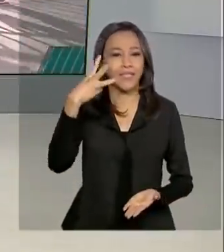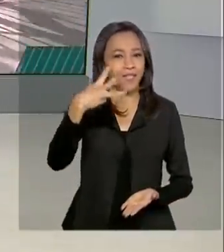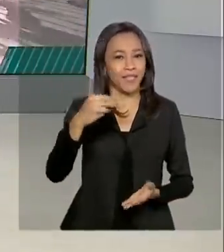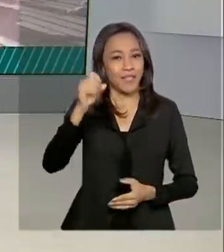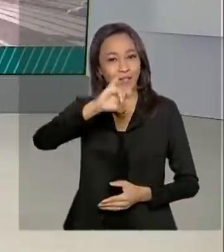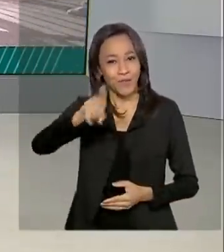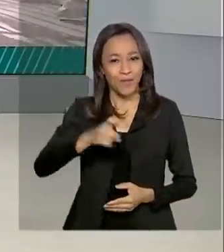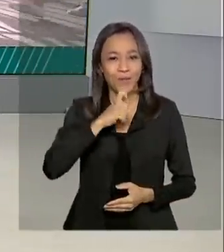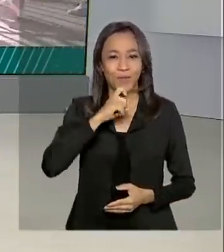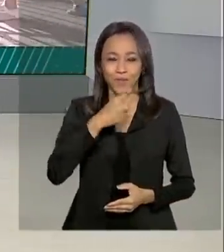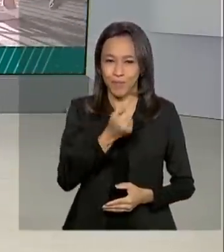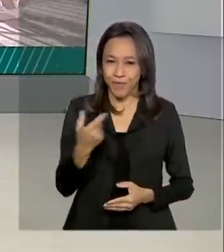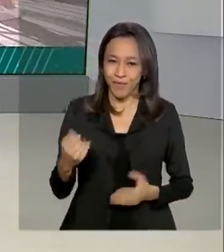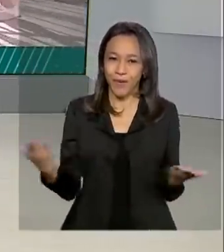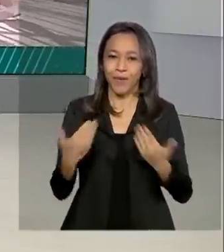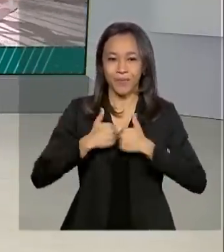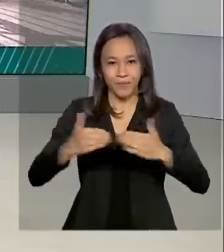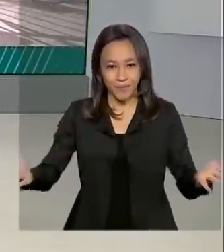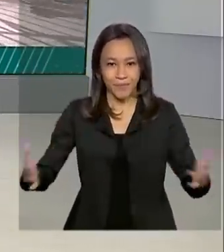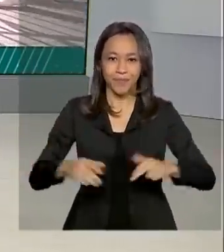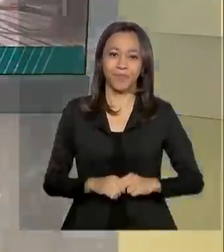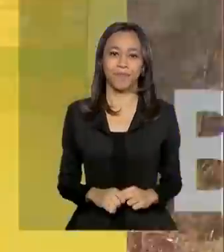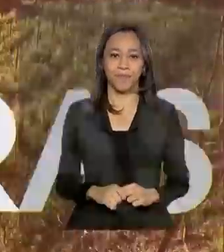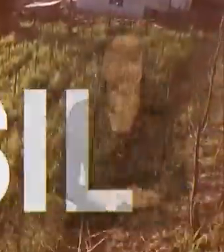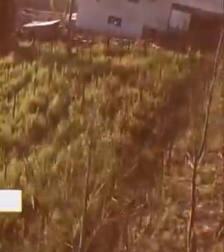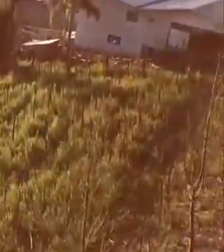2020. O Brasil em Dia começa agora.